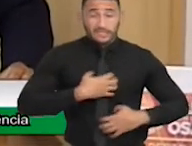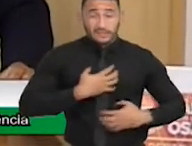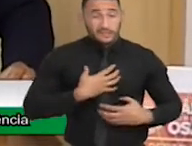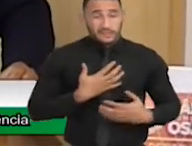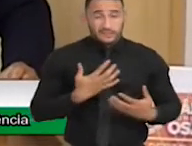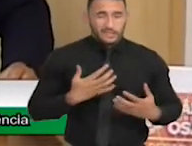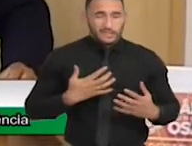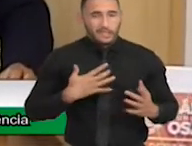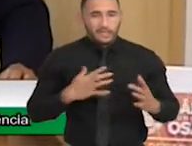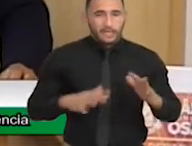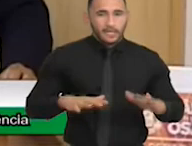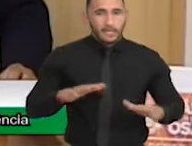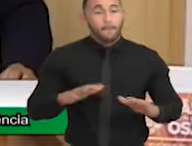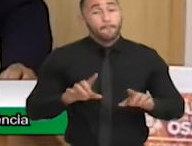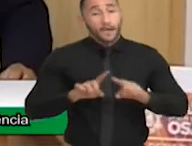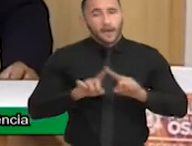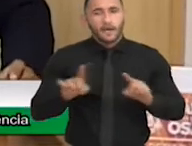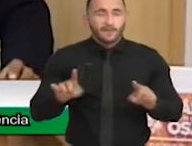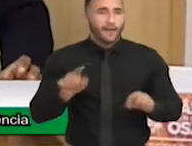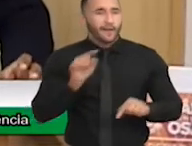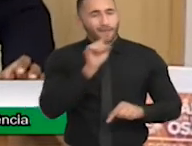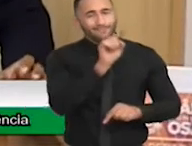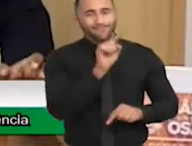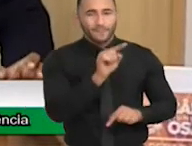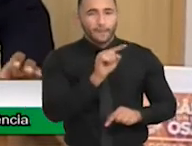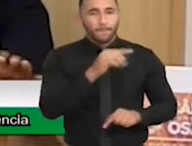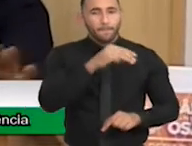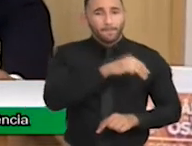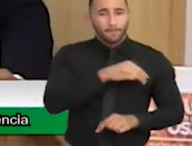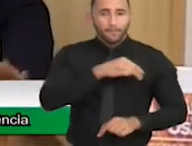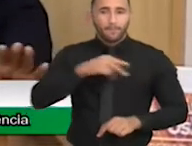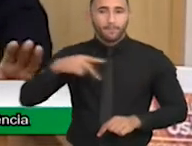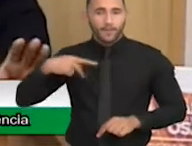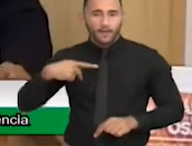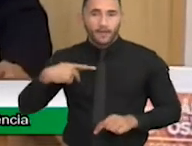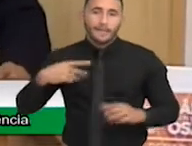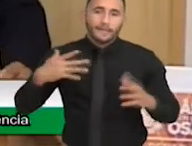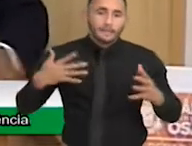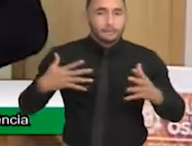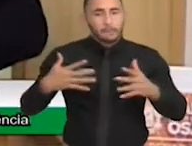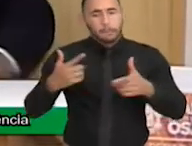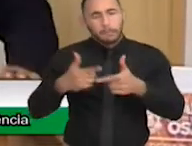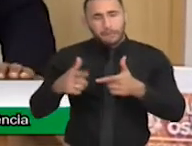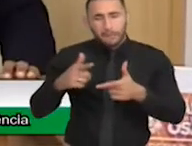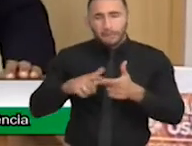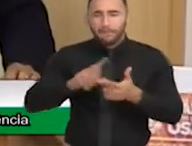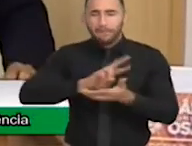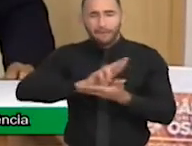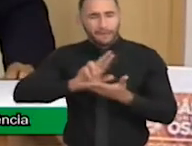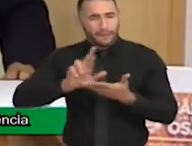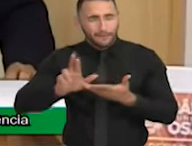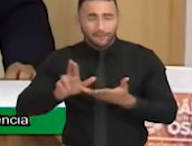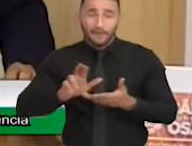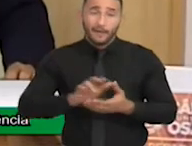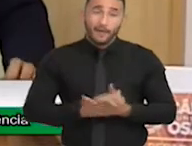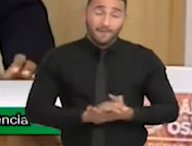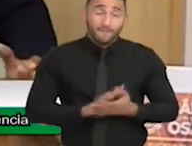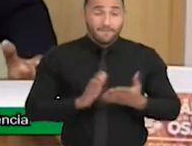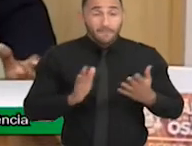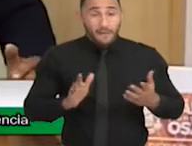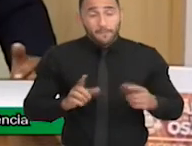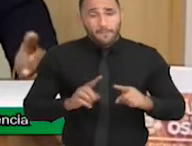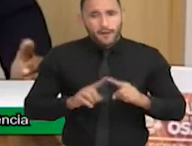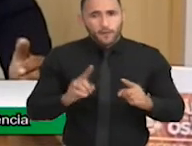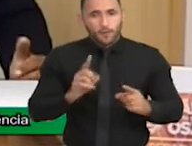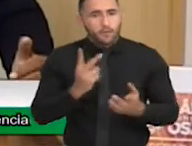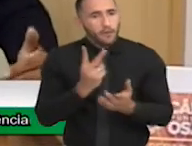com o TAC, com o Ministério Público, não se compra o papel higiênico sem licitar, um monte de problema. E eu sempre